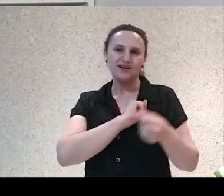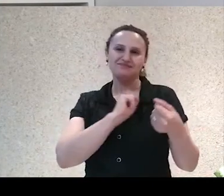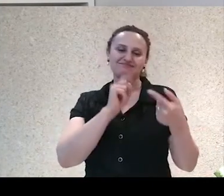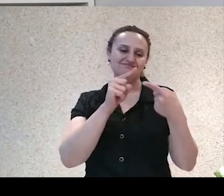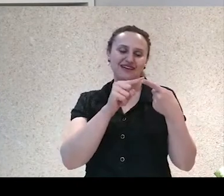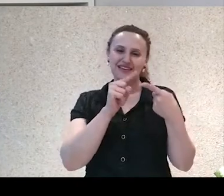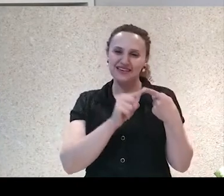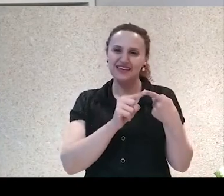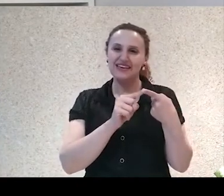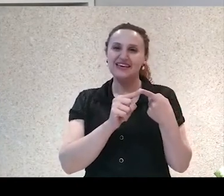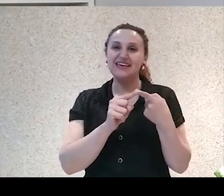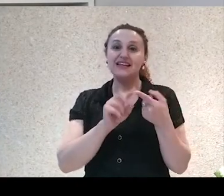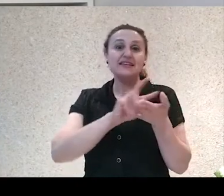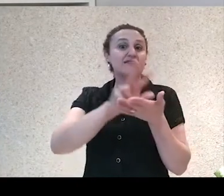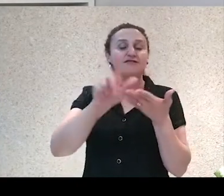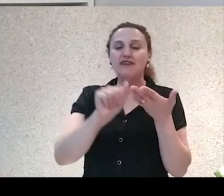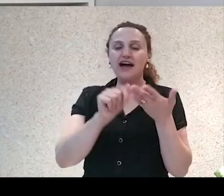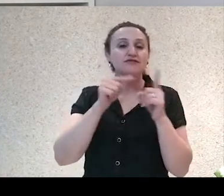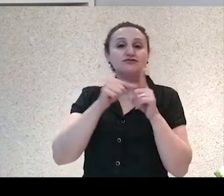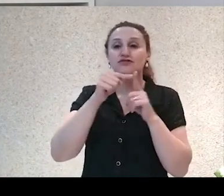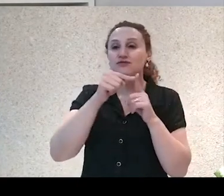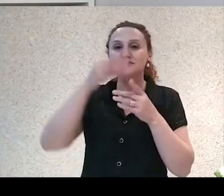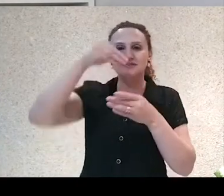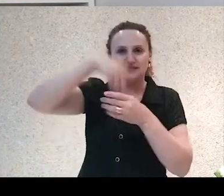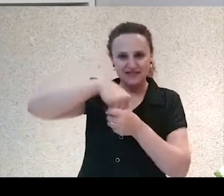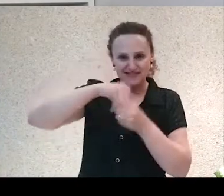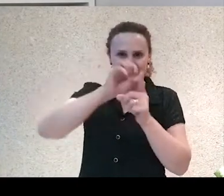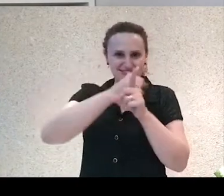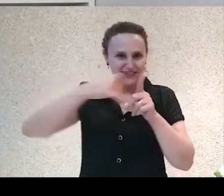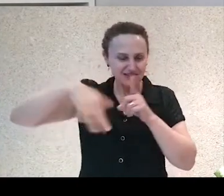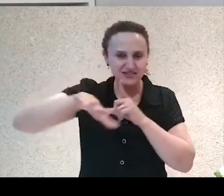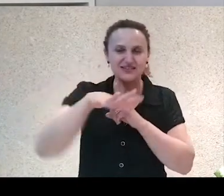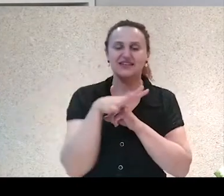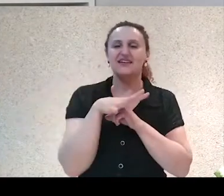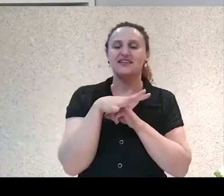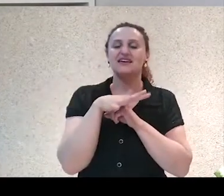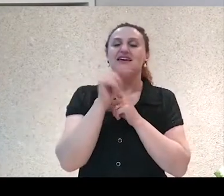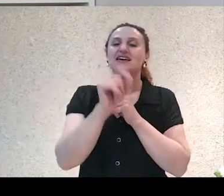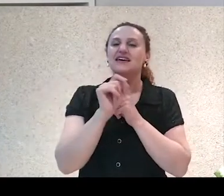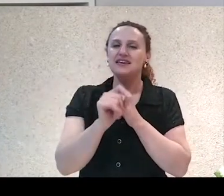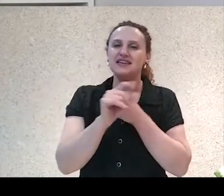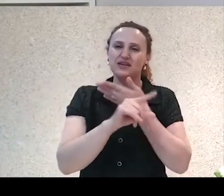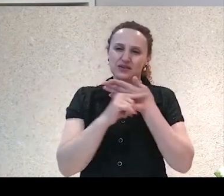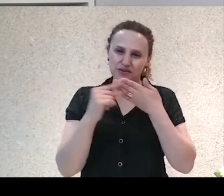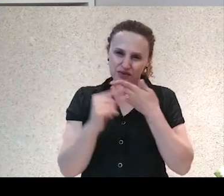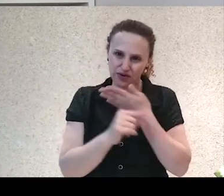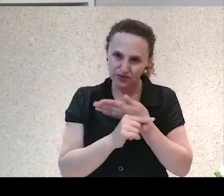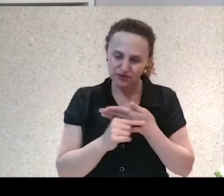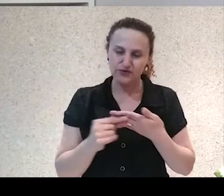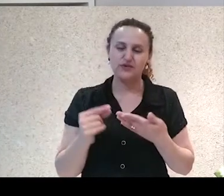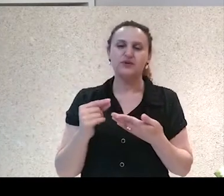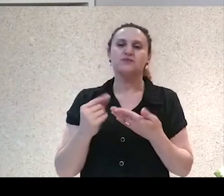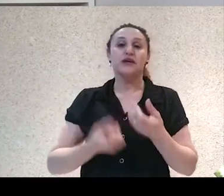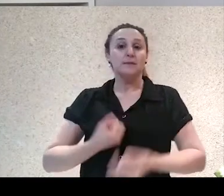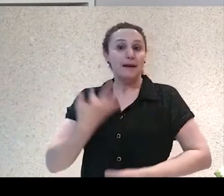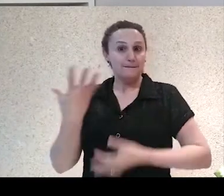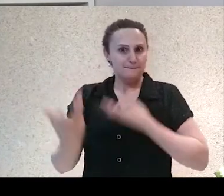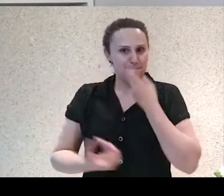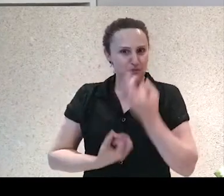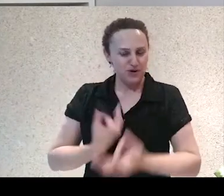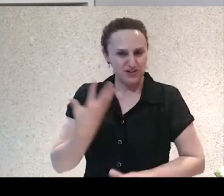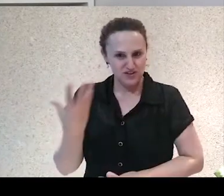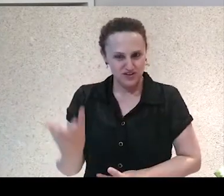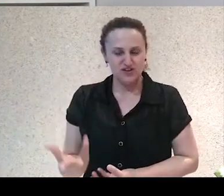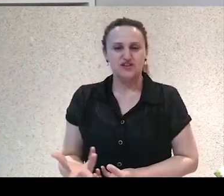sociedade. Então, o primeiro poema que gostaria de falar, o primeiro autor que gostaria de falar, ela poetiza a grega Safo, que tem um poema muito